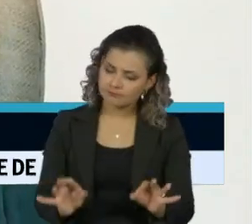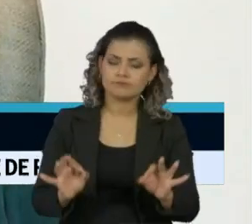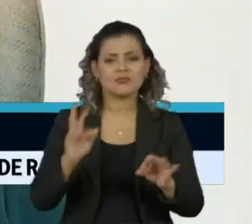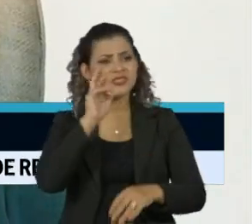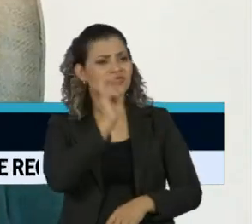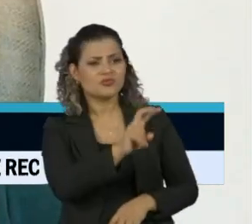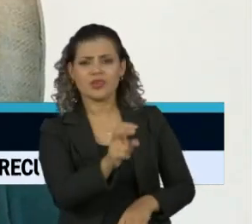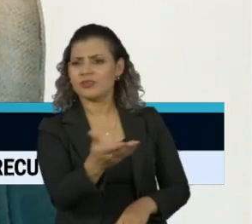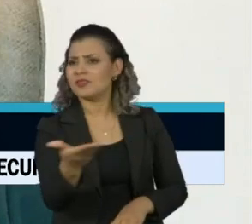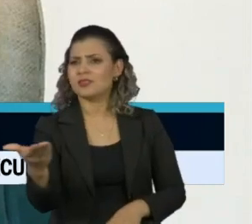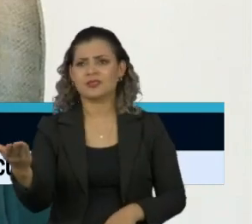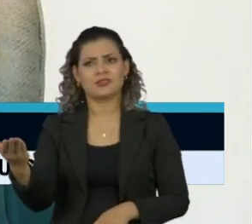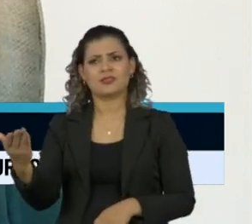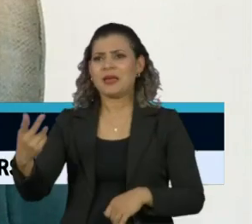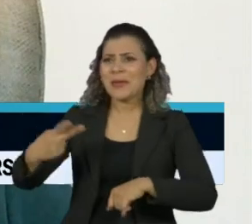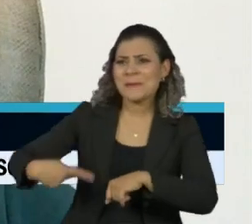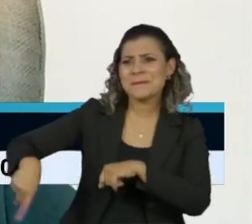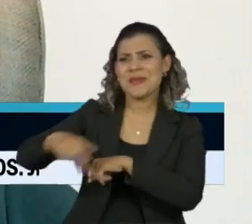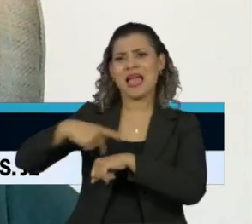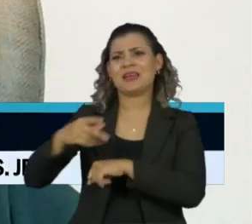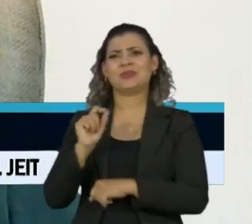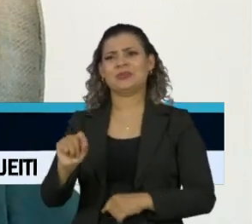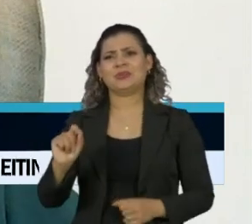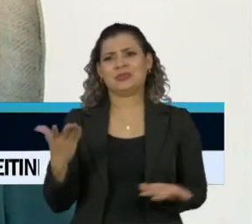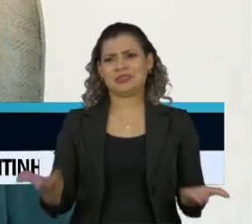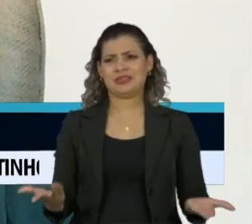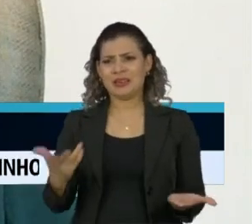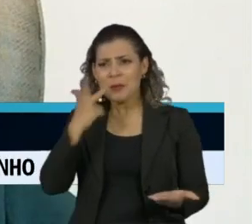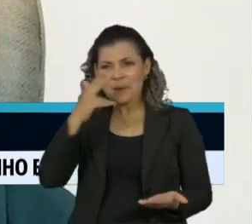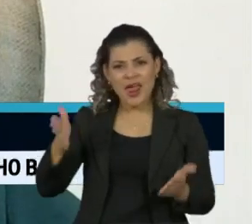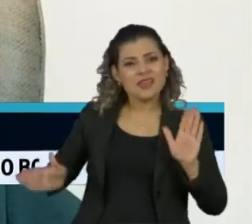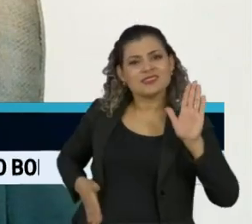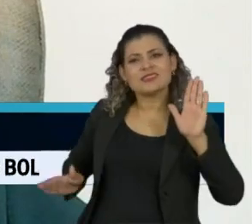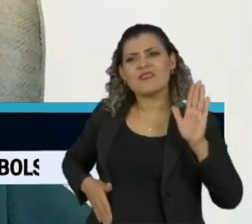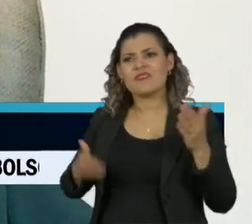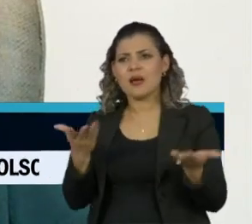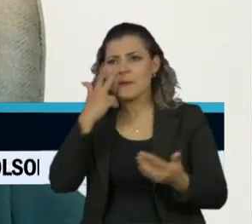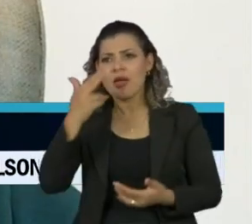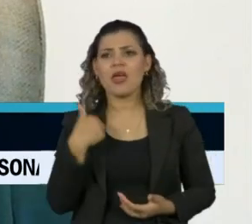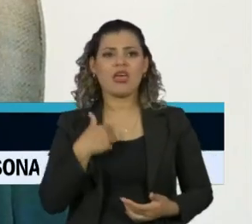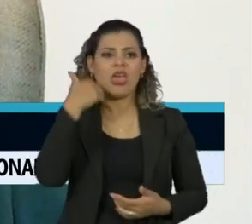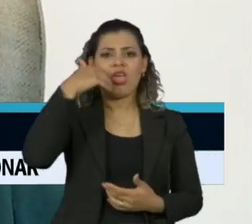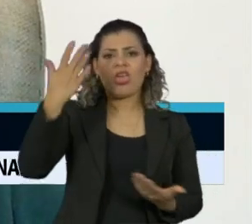vê um país que parece um cafajeste internacional,